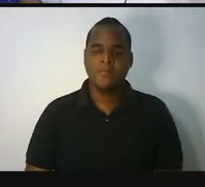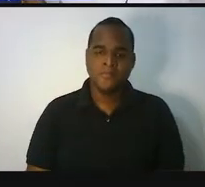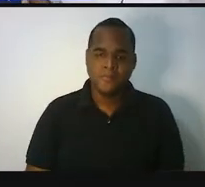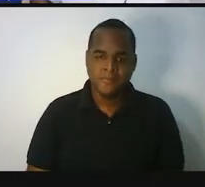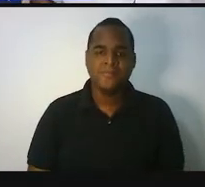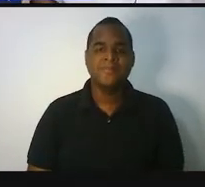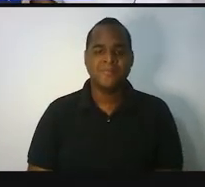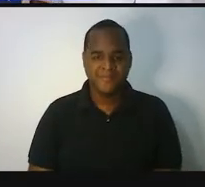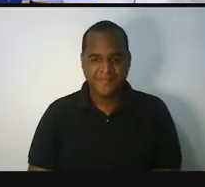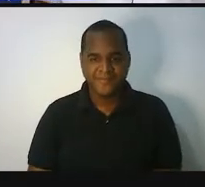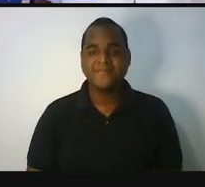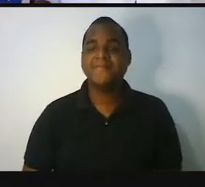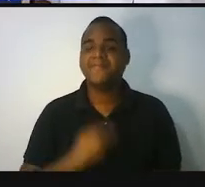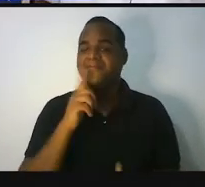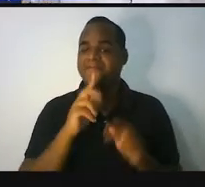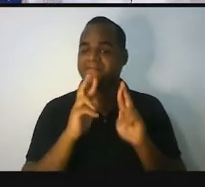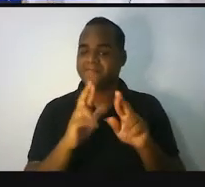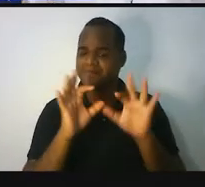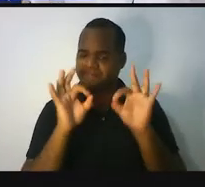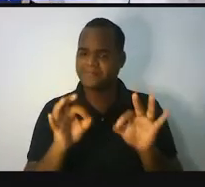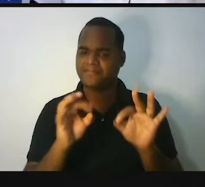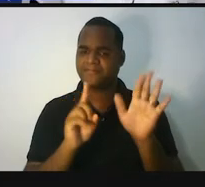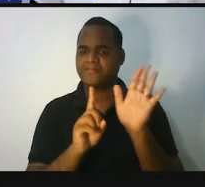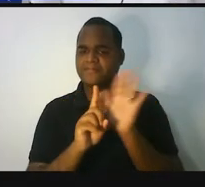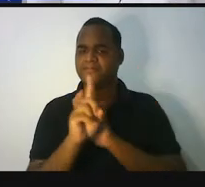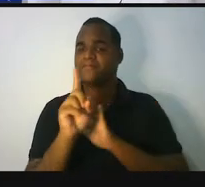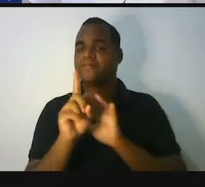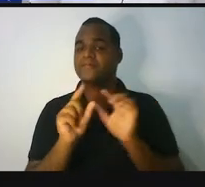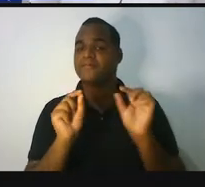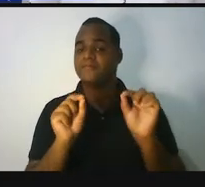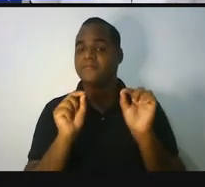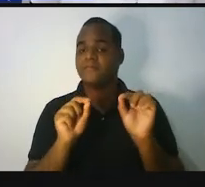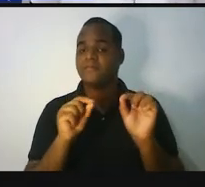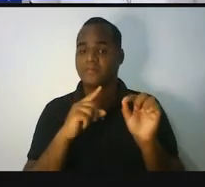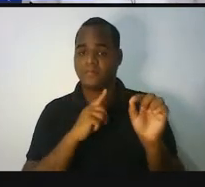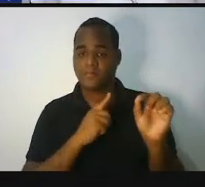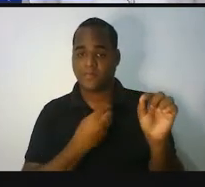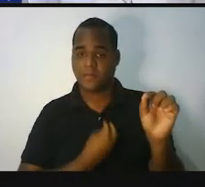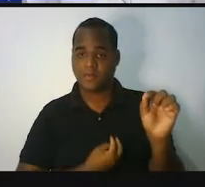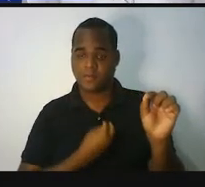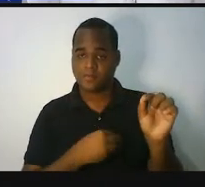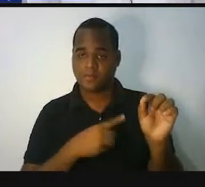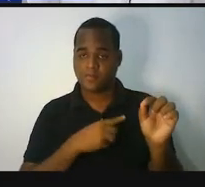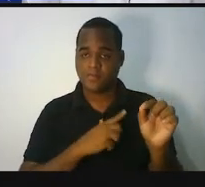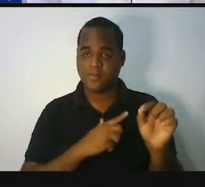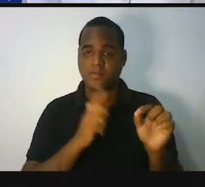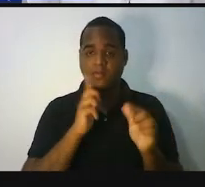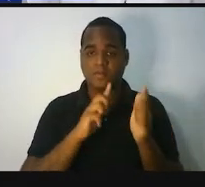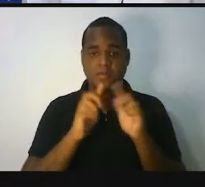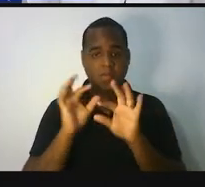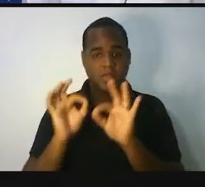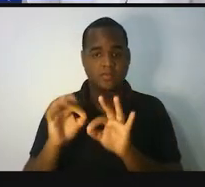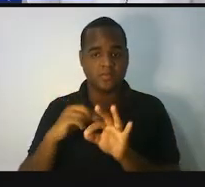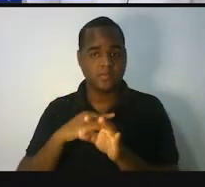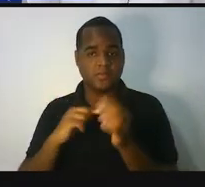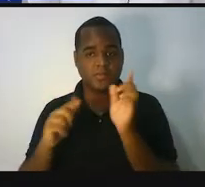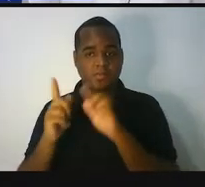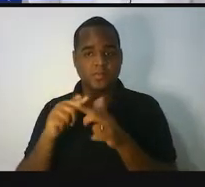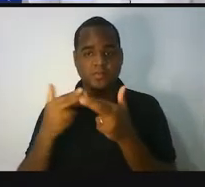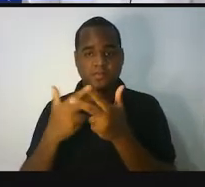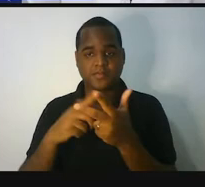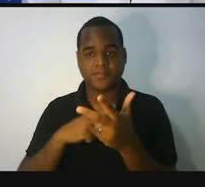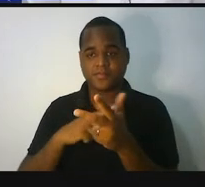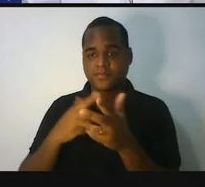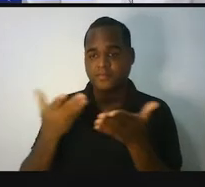a gente precisa responder essa pergunta com o que a gente tem de informações até o momento. O que é que a gente tem de